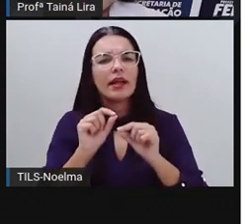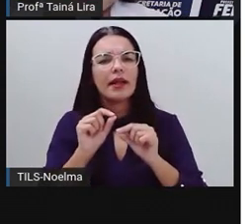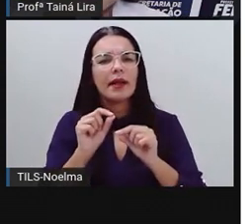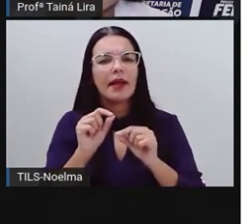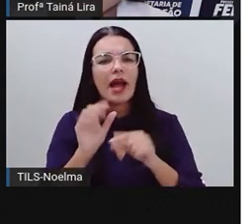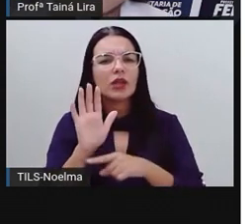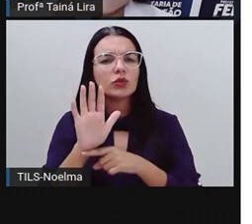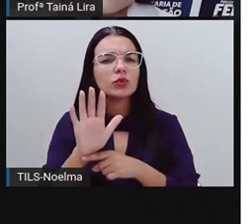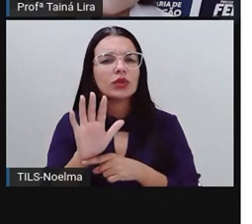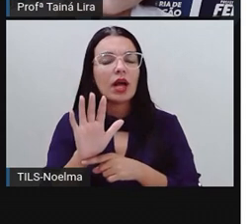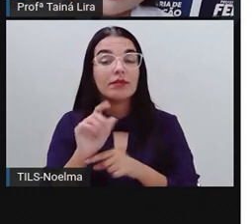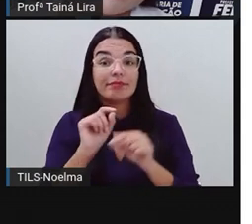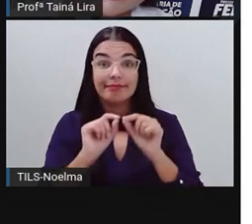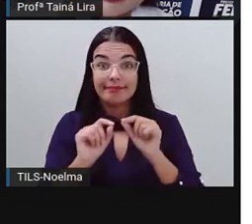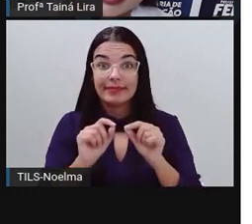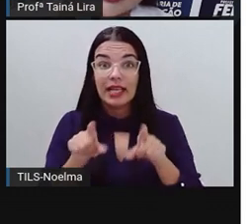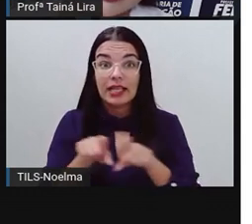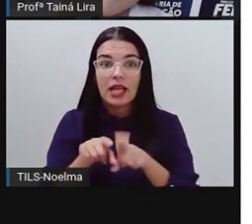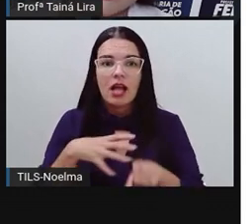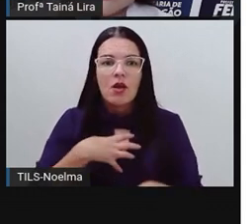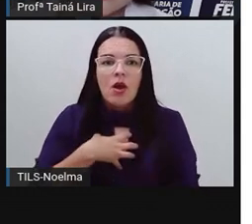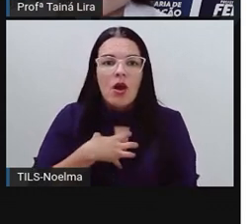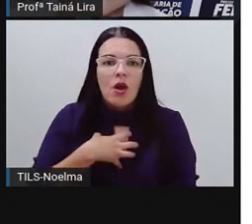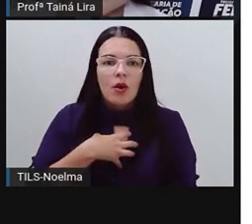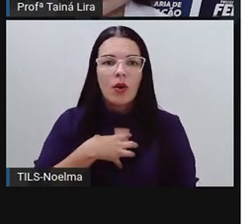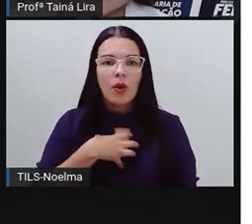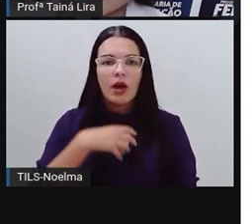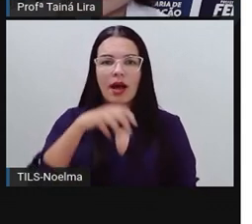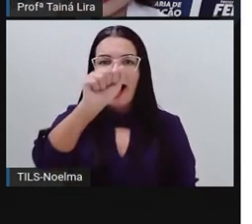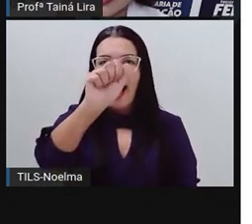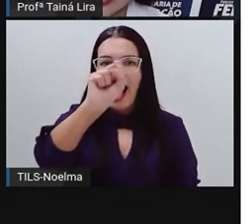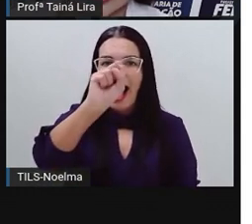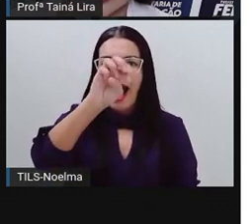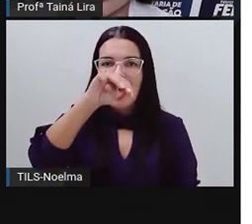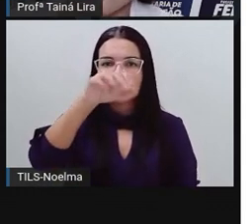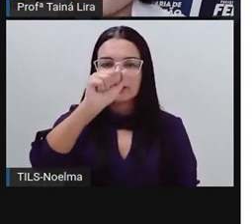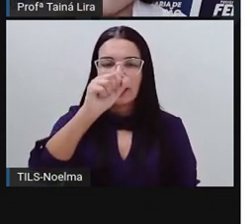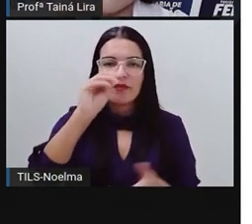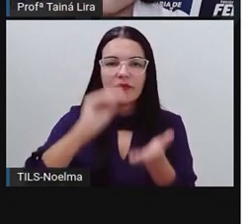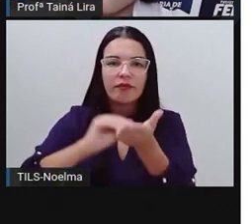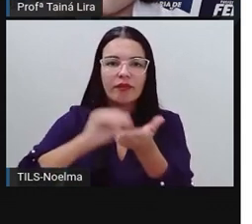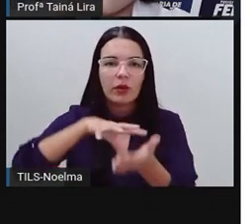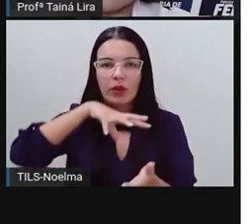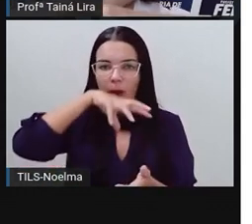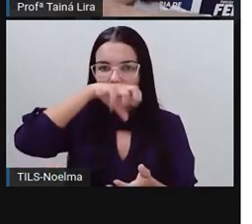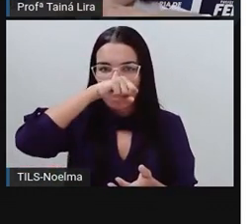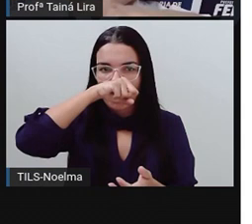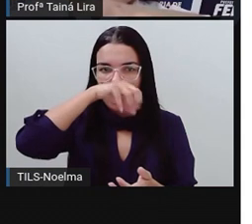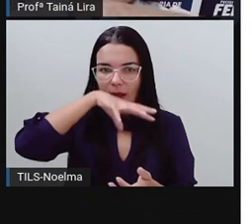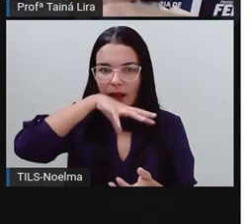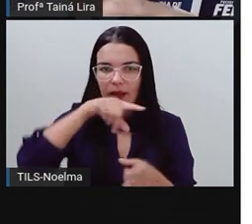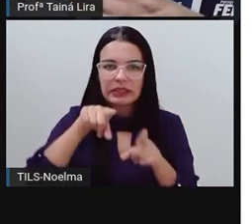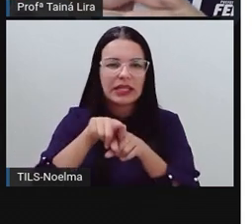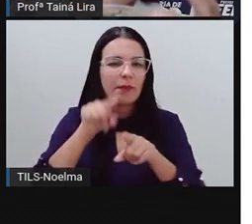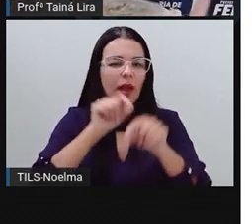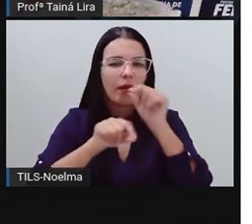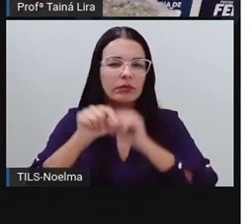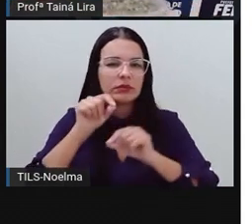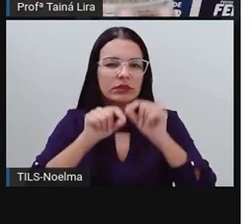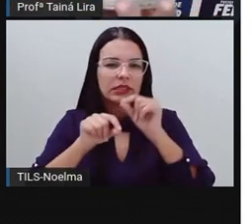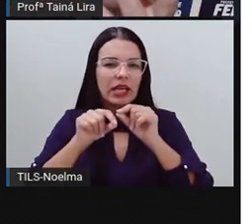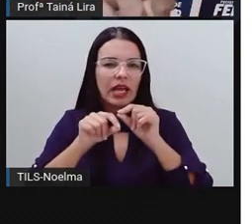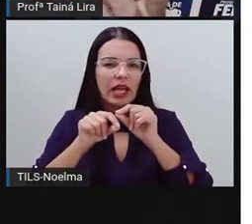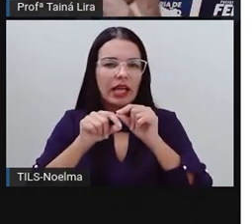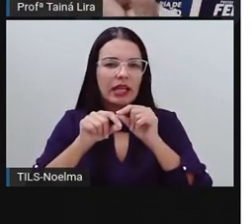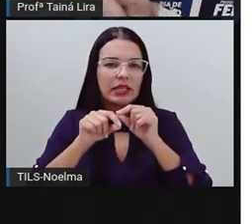a asma, ele é anti-inflamatório, fortalece o sistema imunológico. Eu vou pedir a Neto pra mostrar aqui,